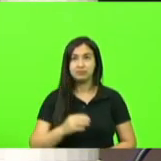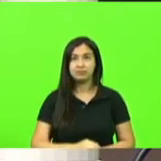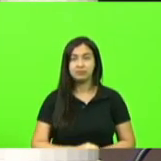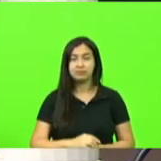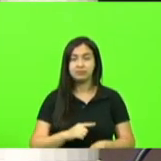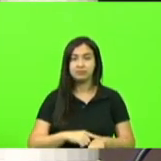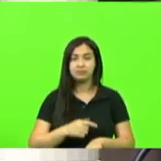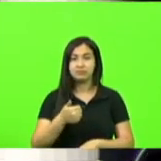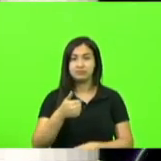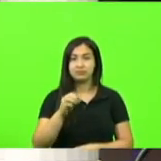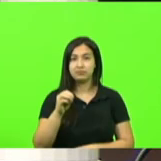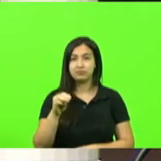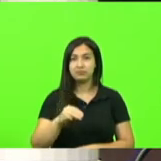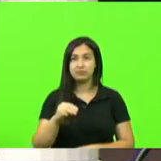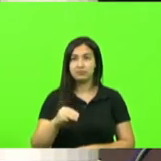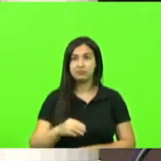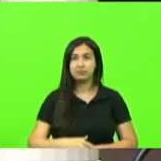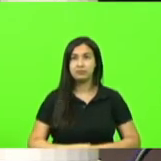10 minutos